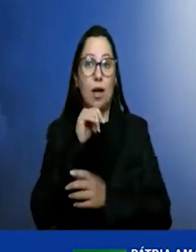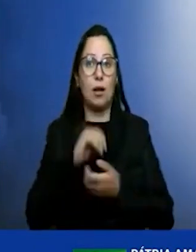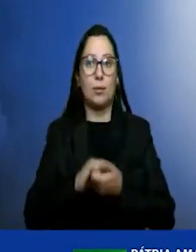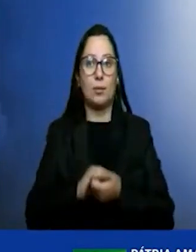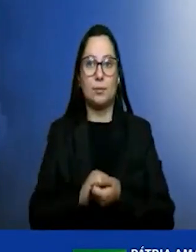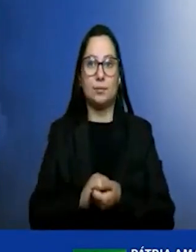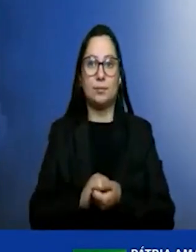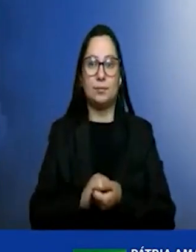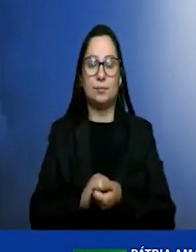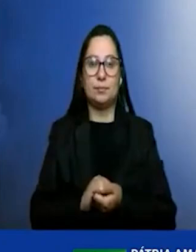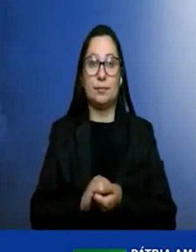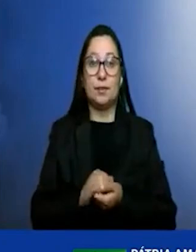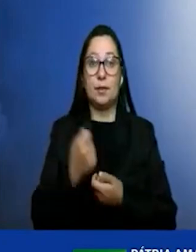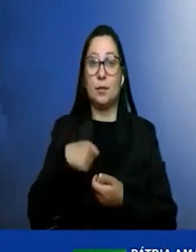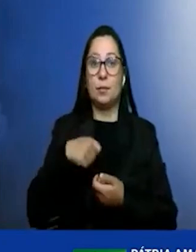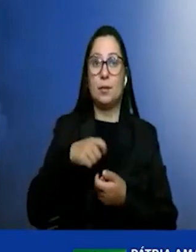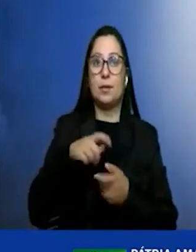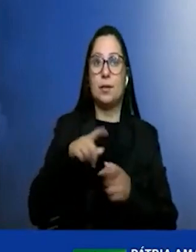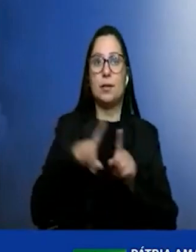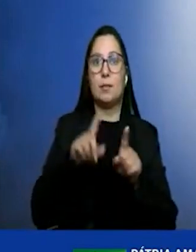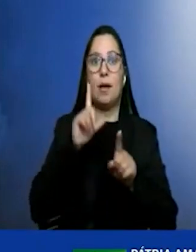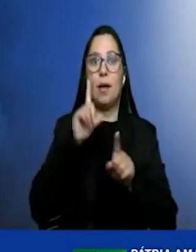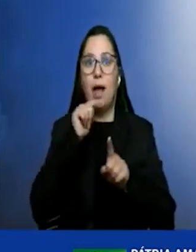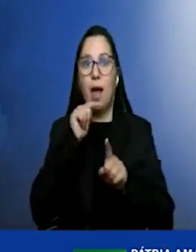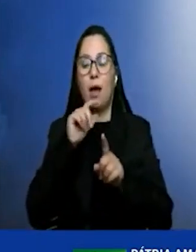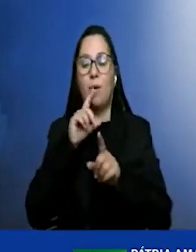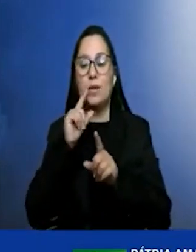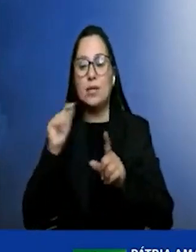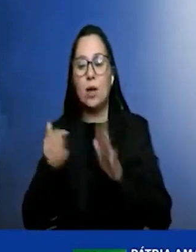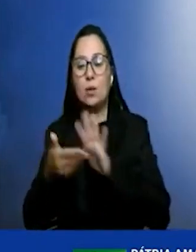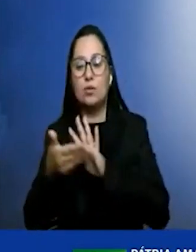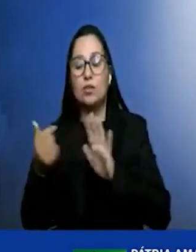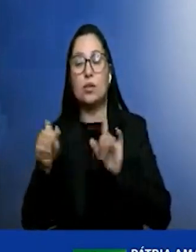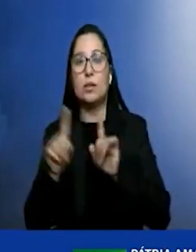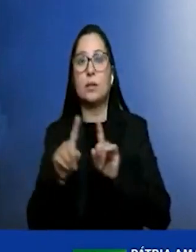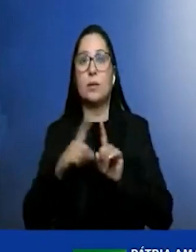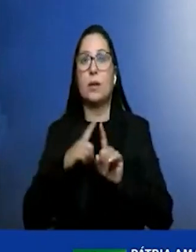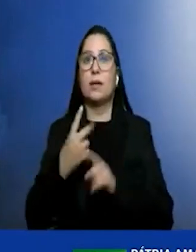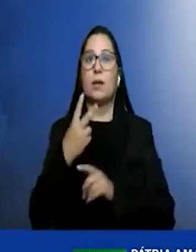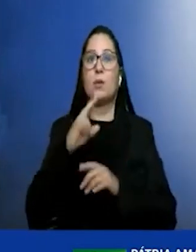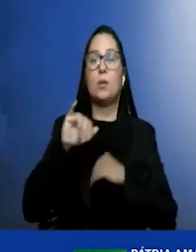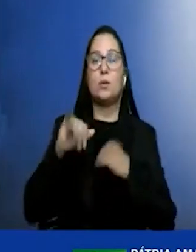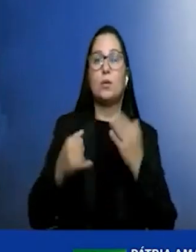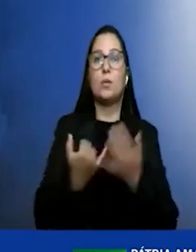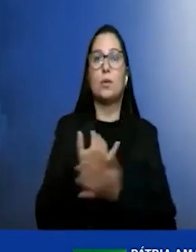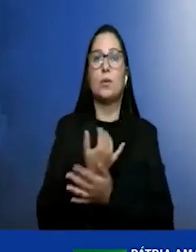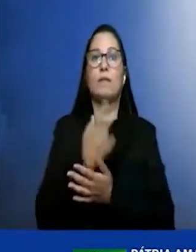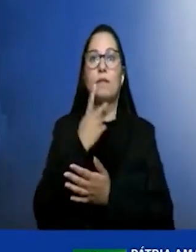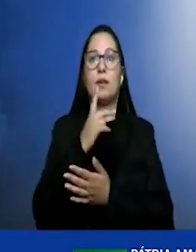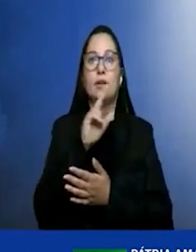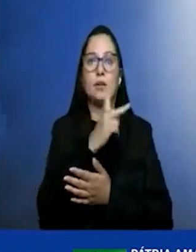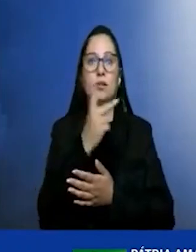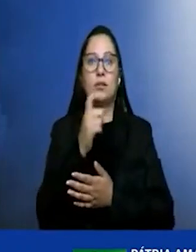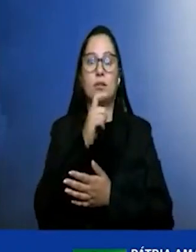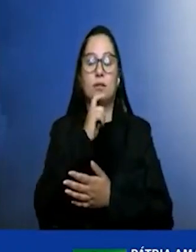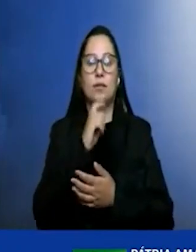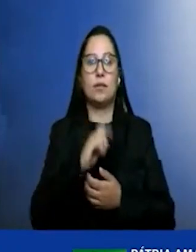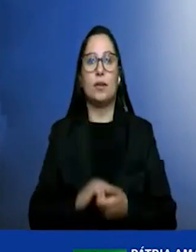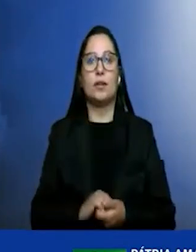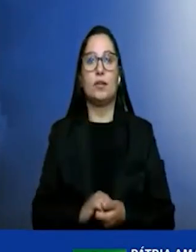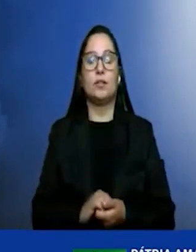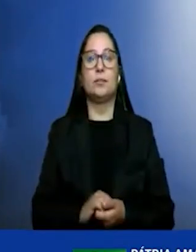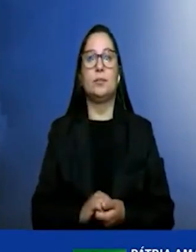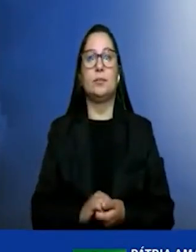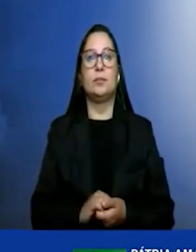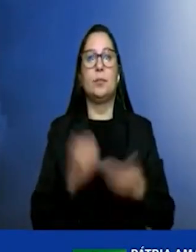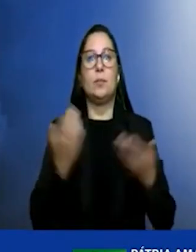não só água salinizada mas nós geramos duas grandes oportunidades como falamos em hidrogênio verde uma que hoje no mundo inteiro